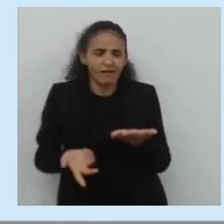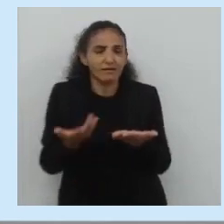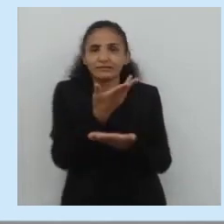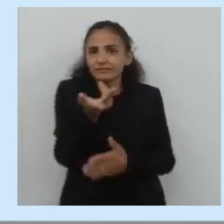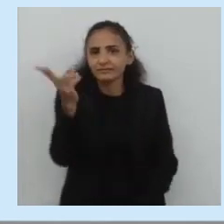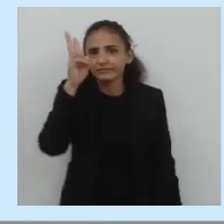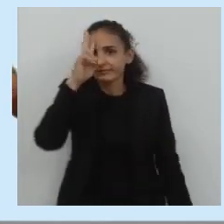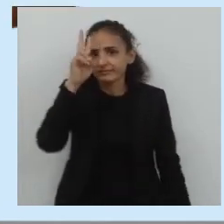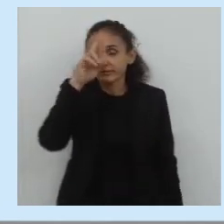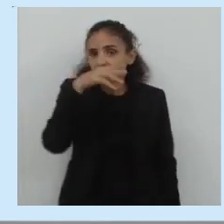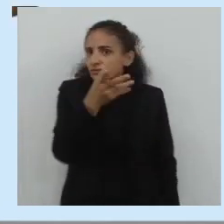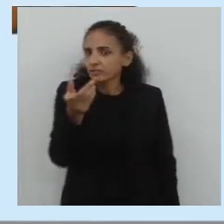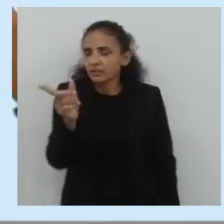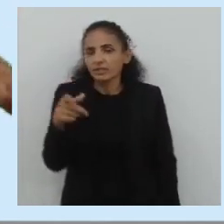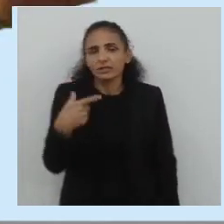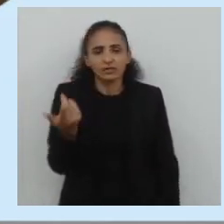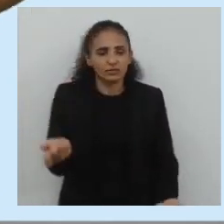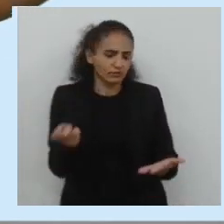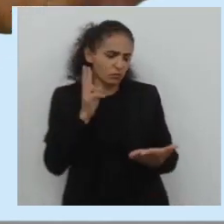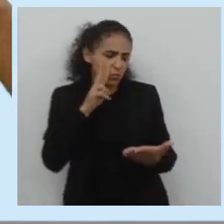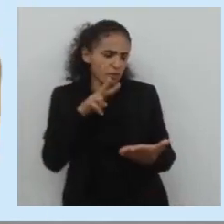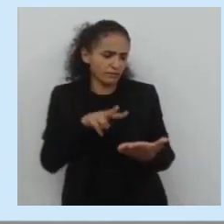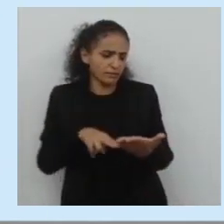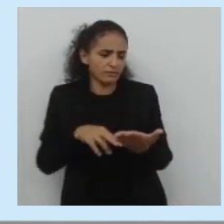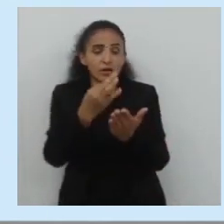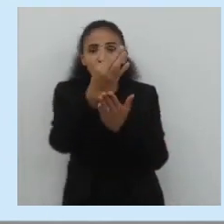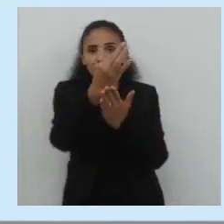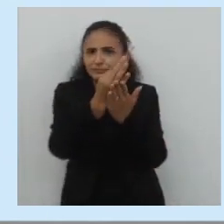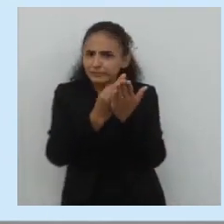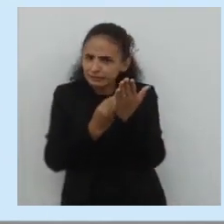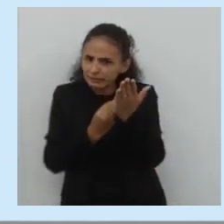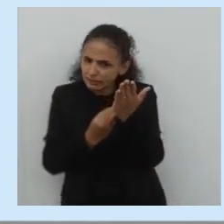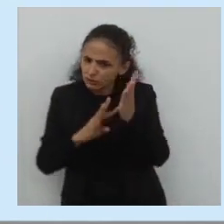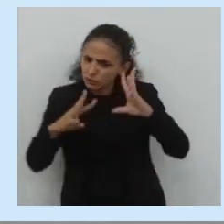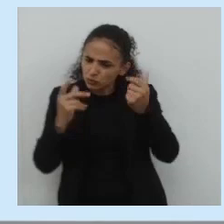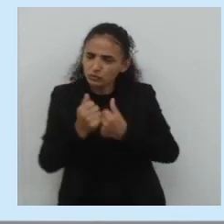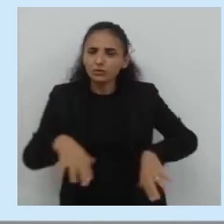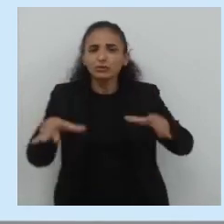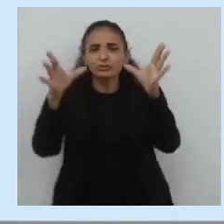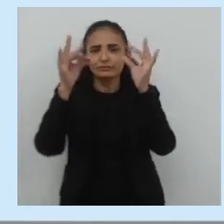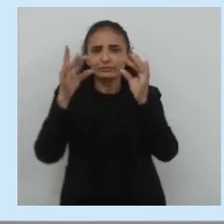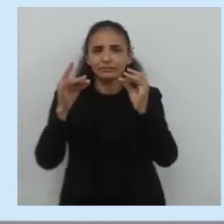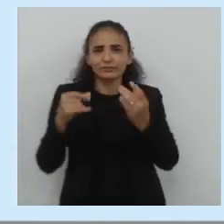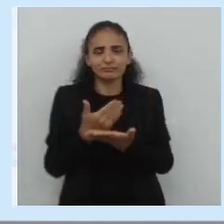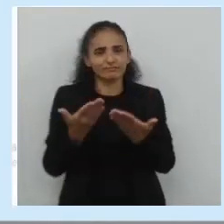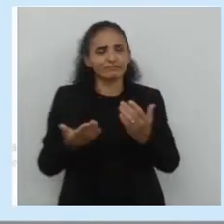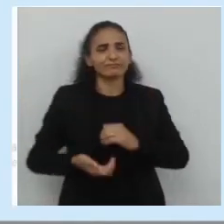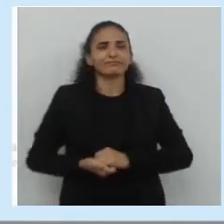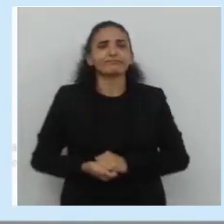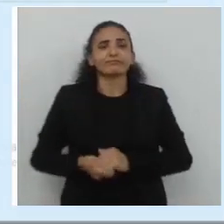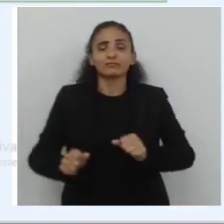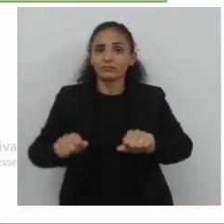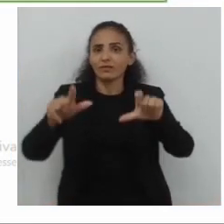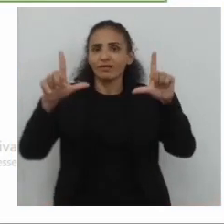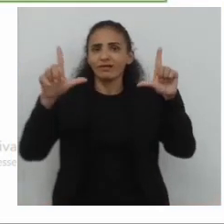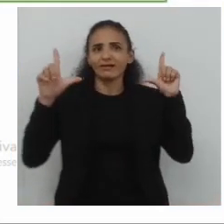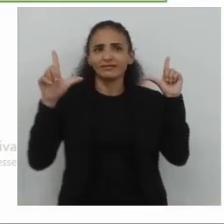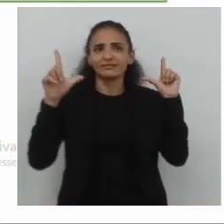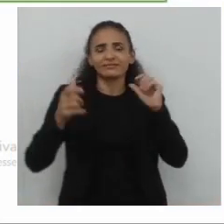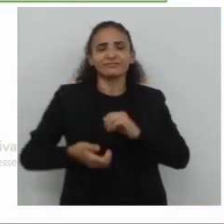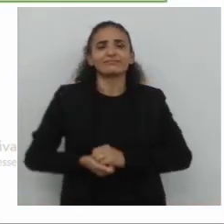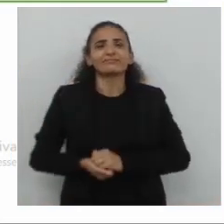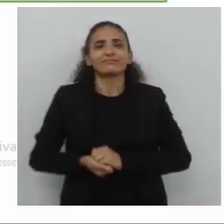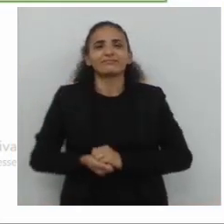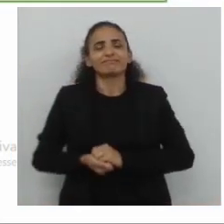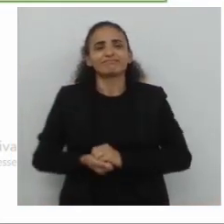E lembrar que vamos observar a escrita e o gênero. Vamos adiante aqui. Olhem, na tela, nós